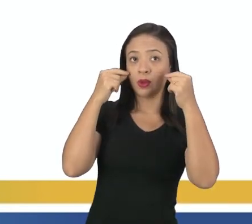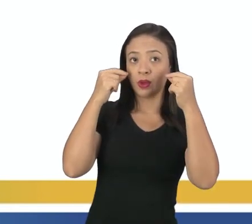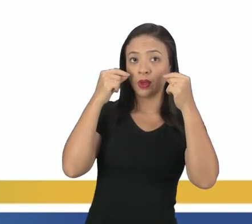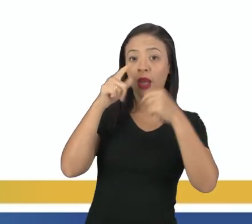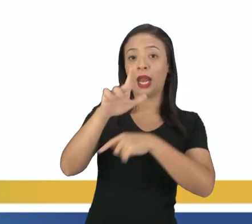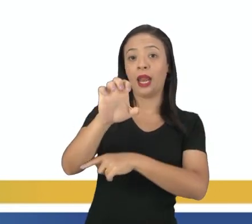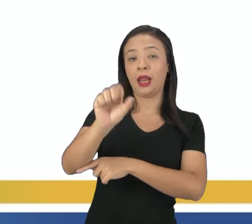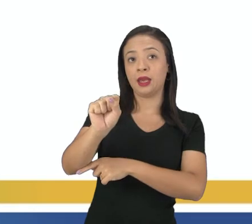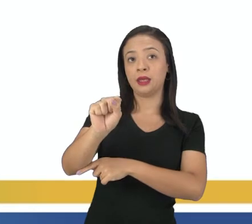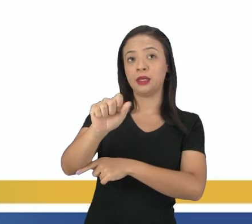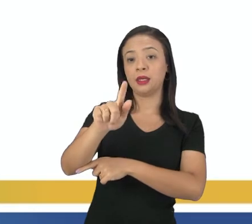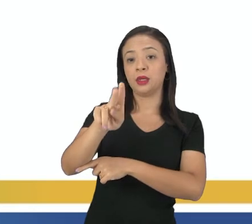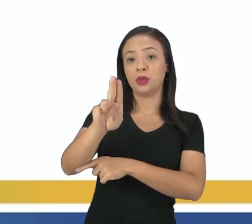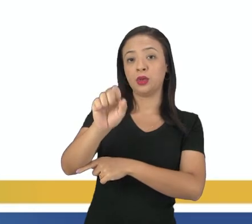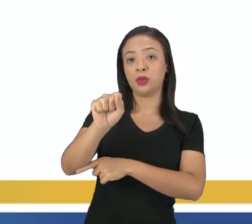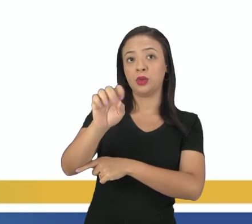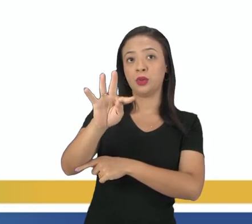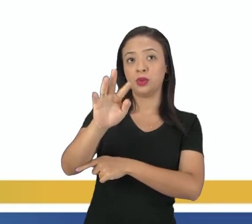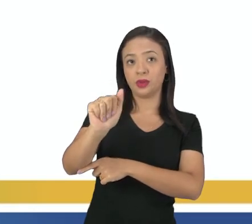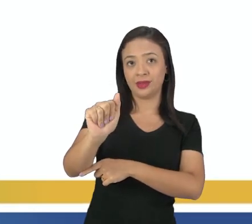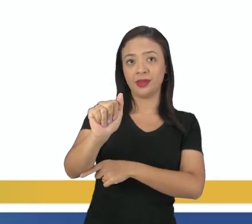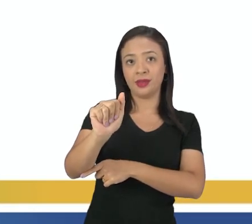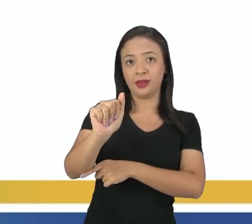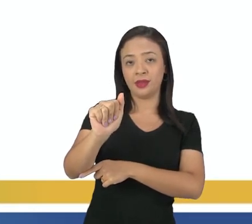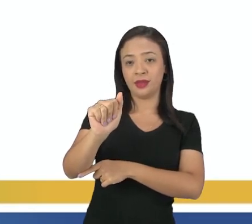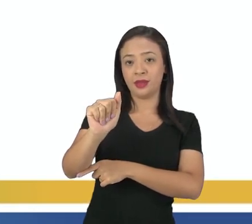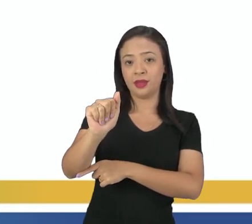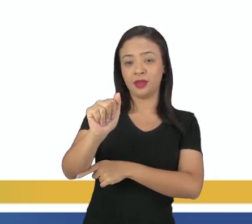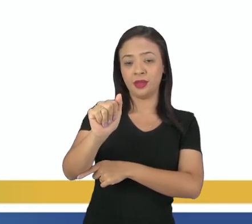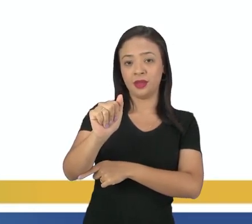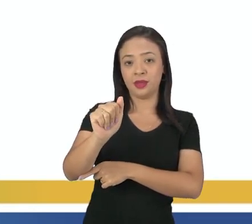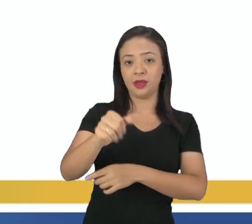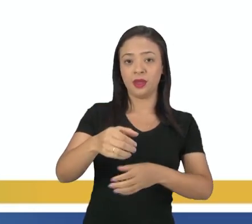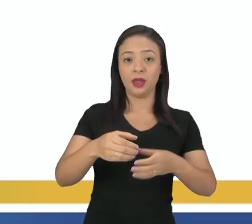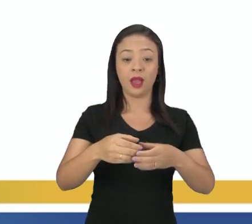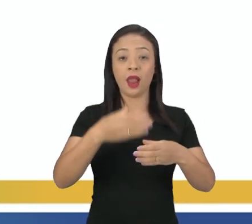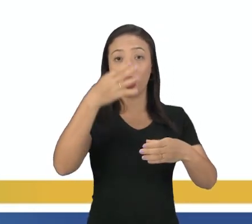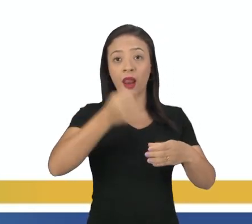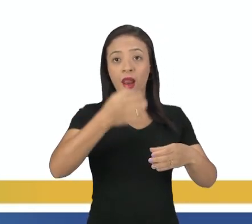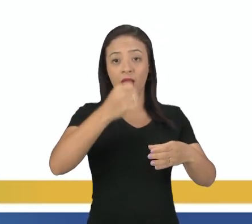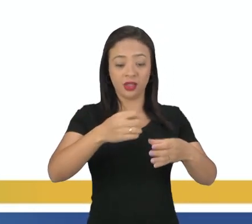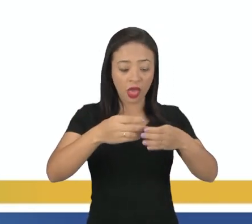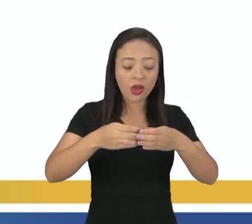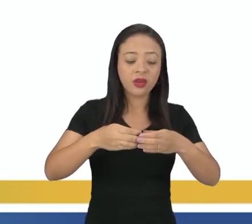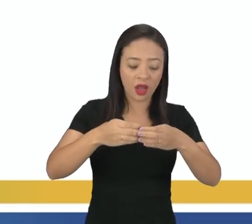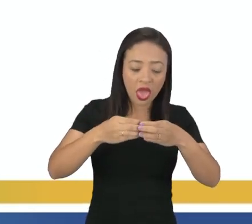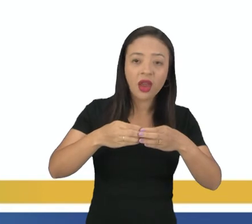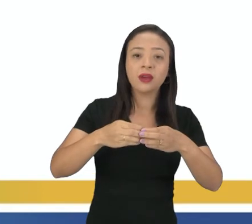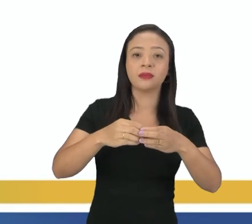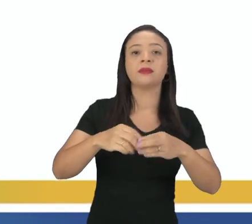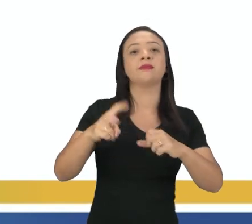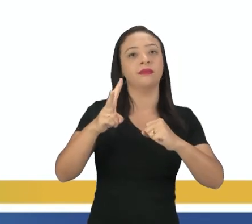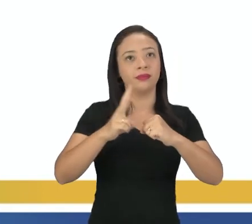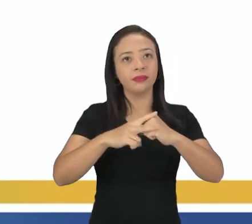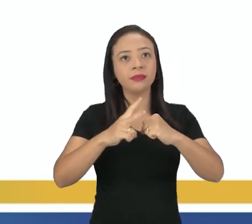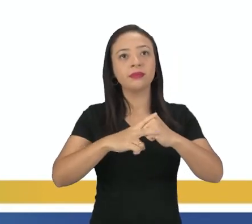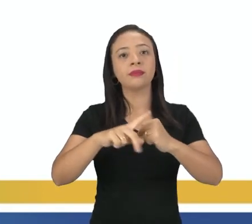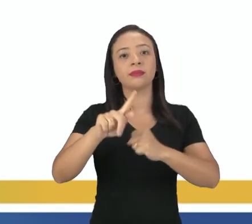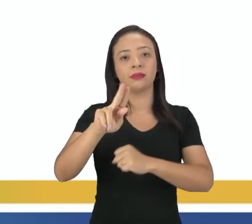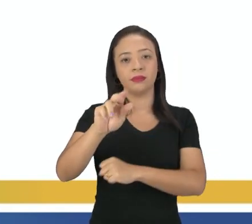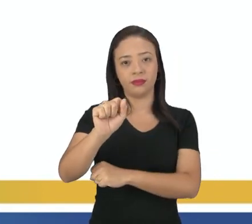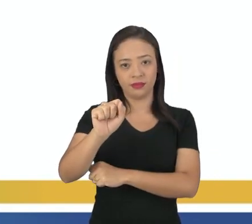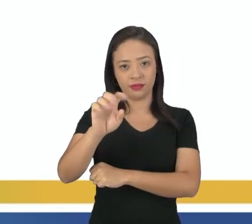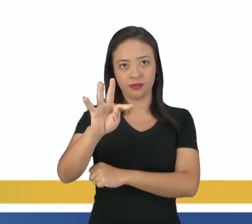Beber leche, singular. Verbo no infinitivo beber, terminado em R. Então, é o verbo gustar. 6.